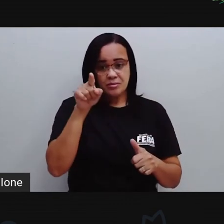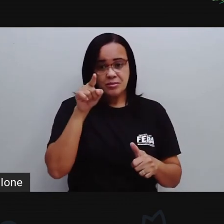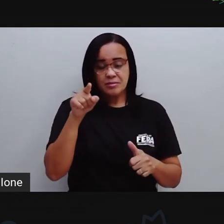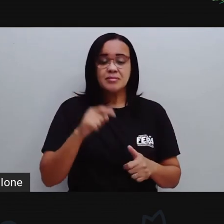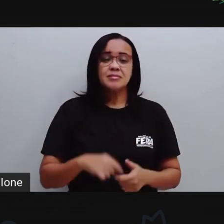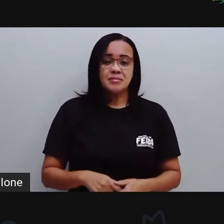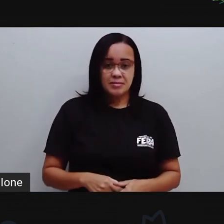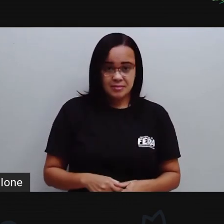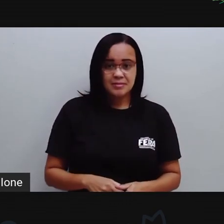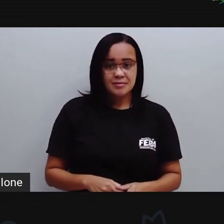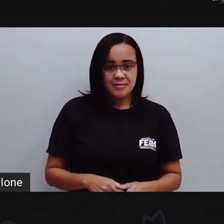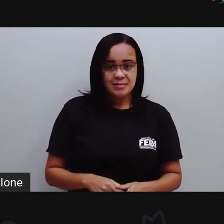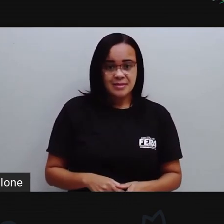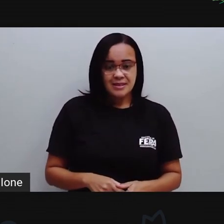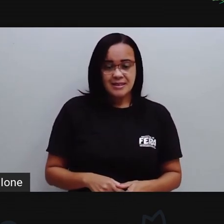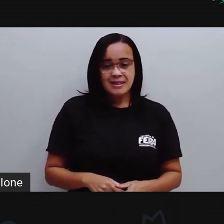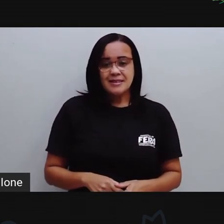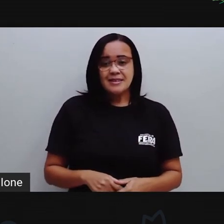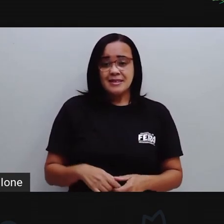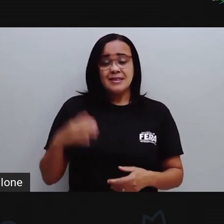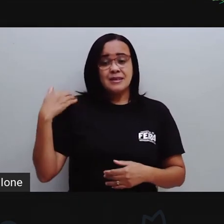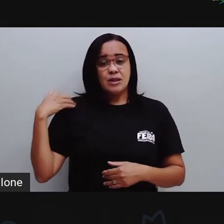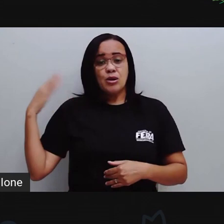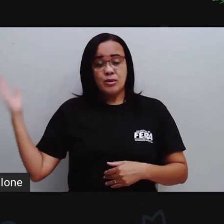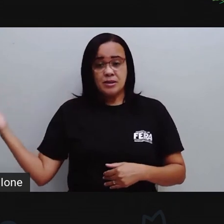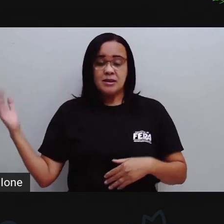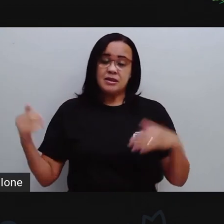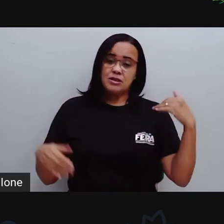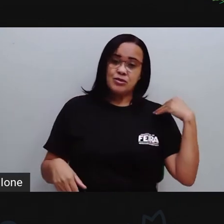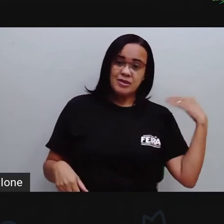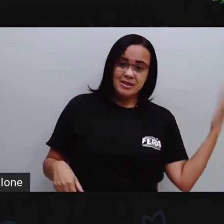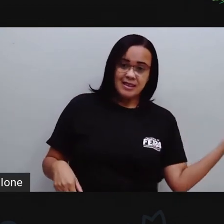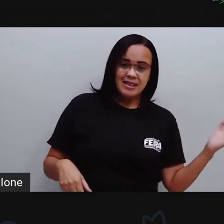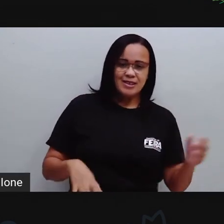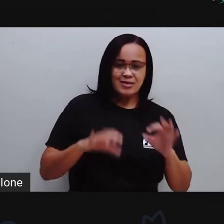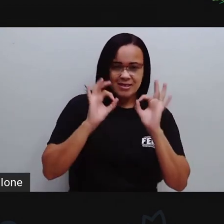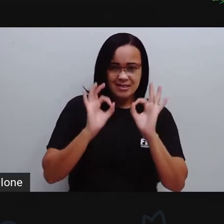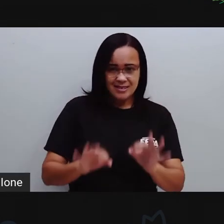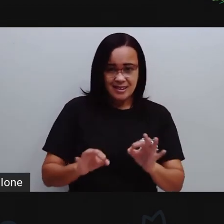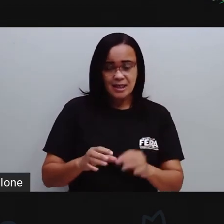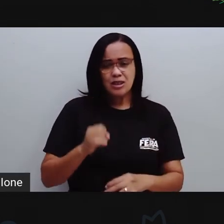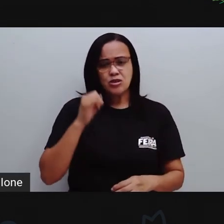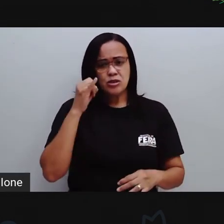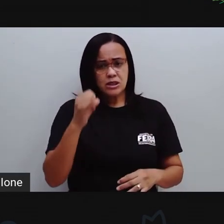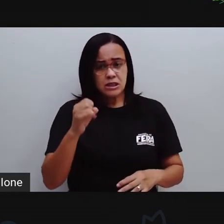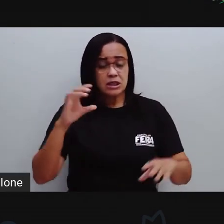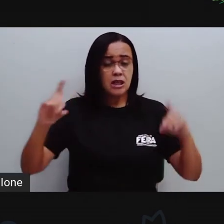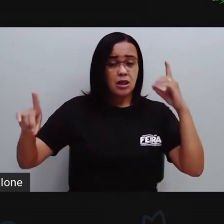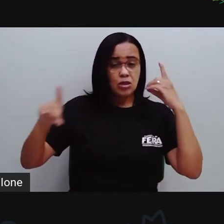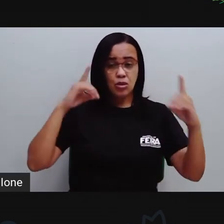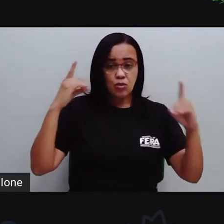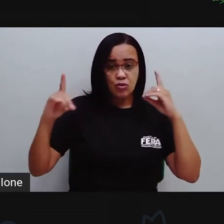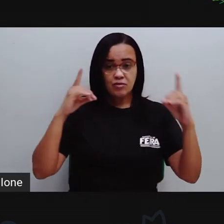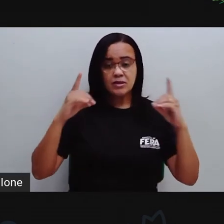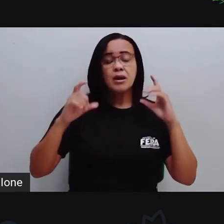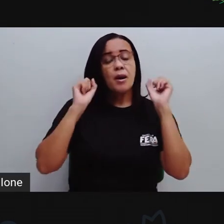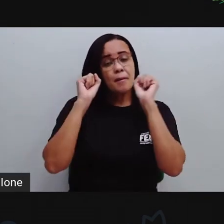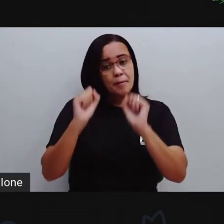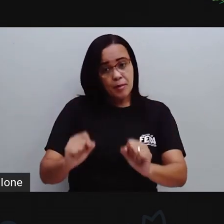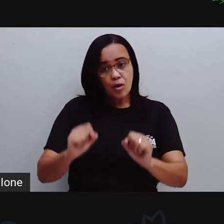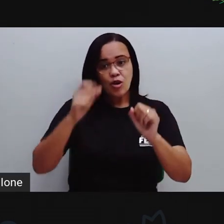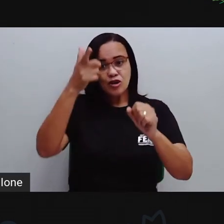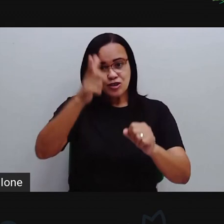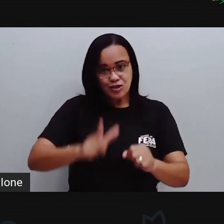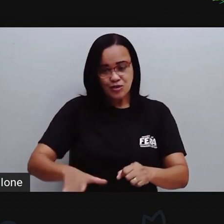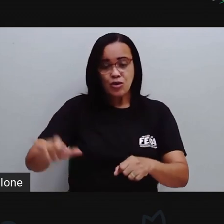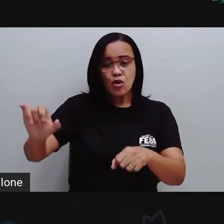lado, vai estar o lado esquerdo. Tá certo? Então, se você ficou ainda com alguma dúvida e você puder rever essa aula no YouTube,